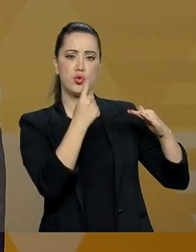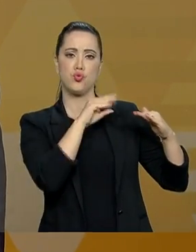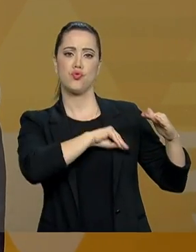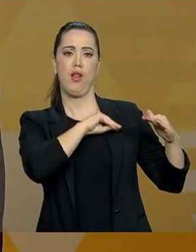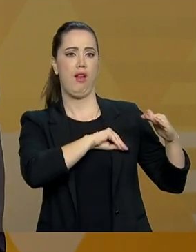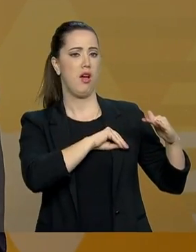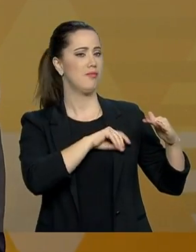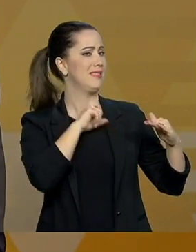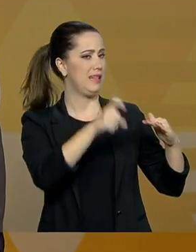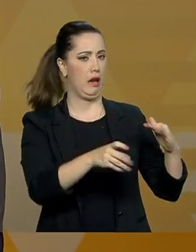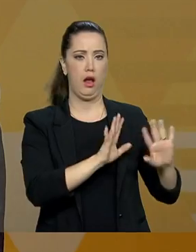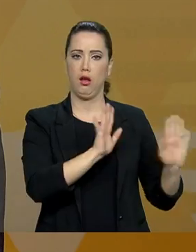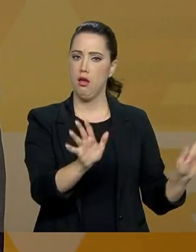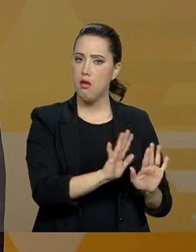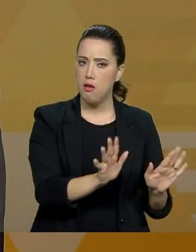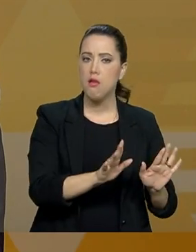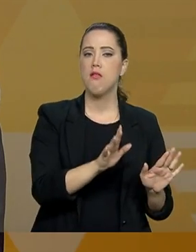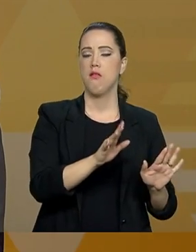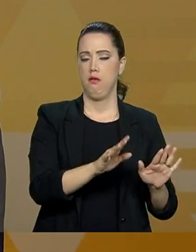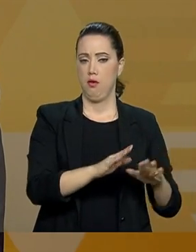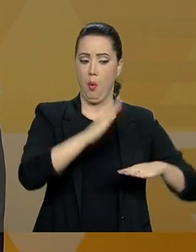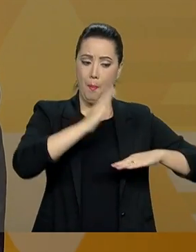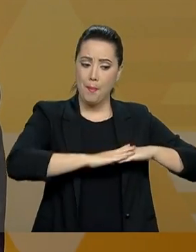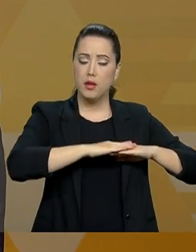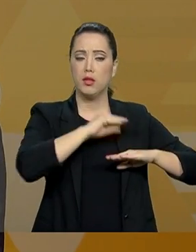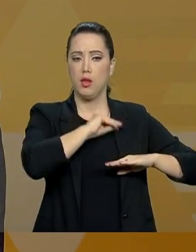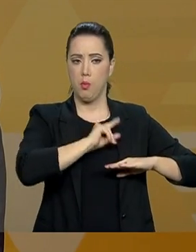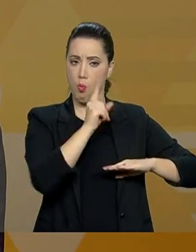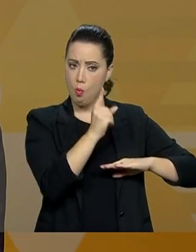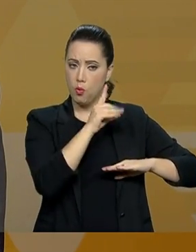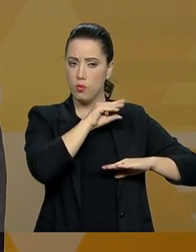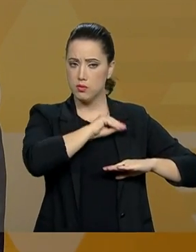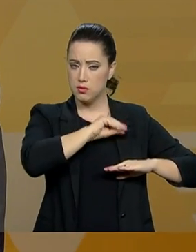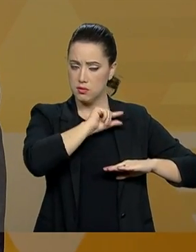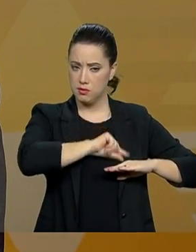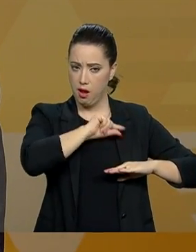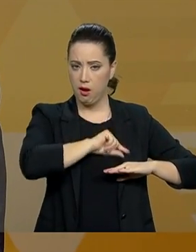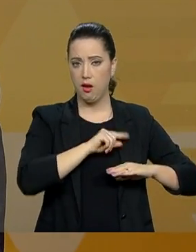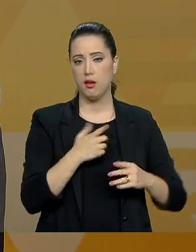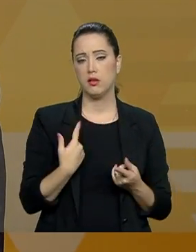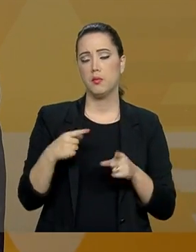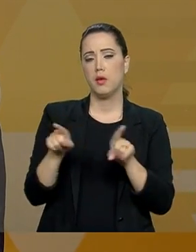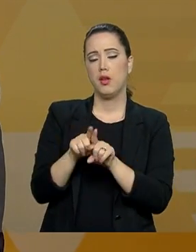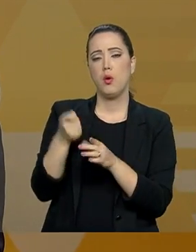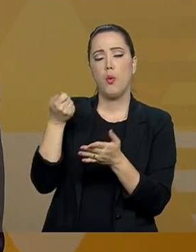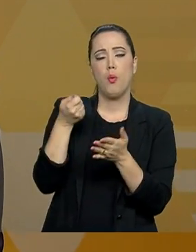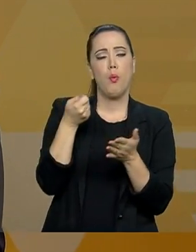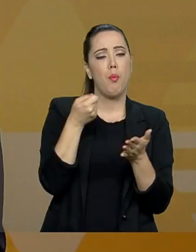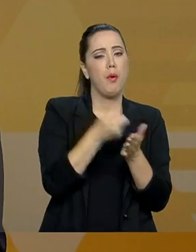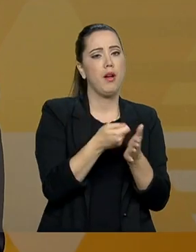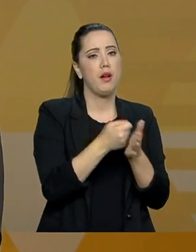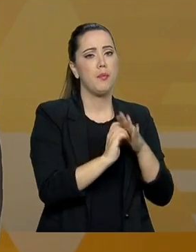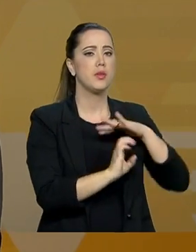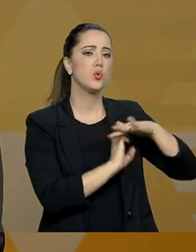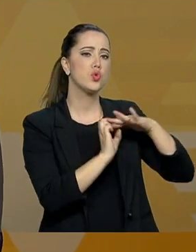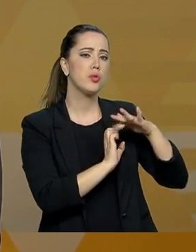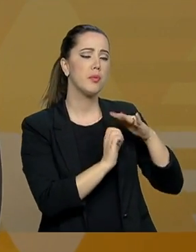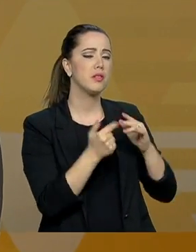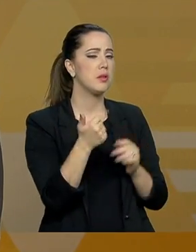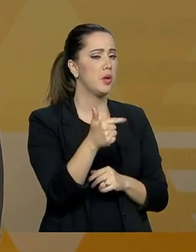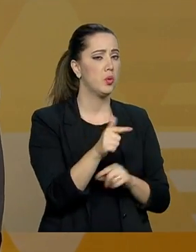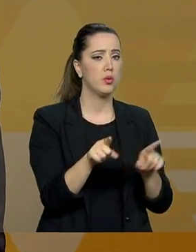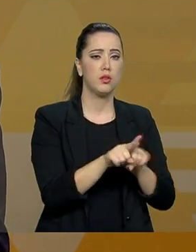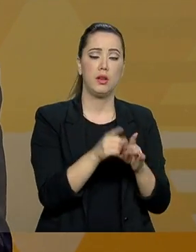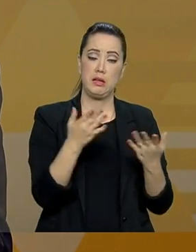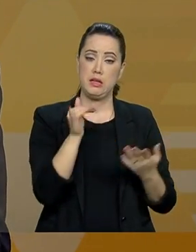chileno. A possibilidade da contribuição patronal também não existe. O modelo que nós chamamos de nocional, para